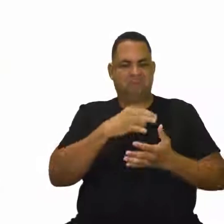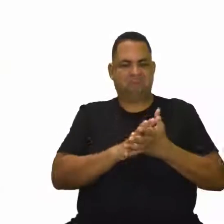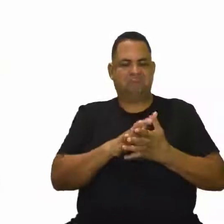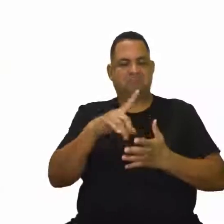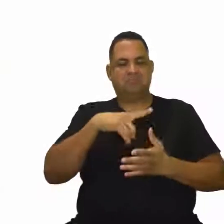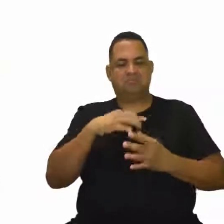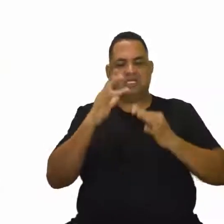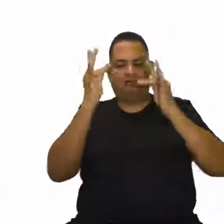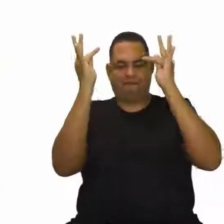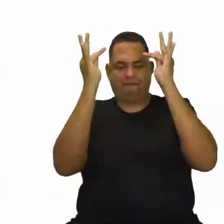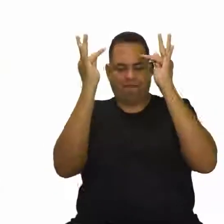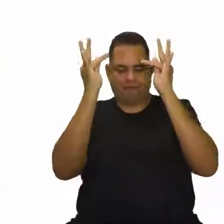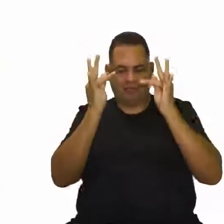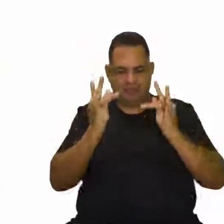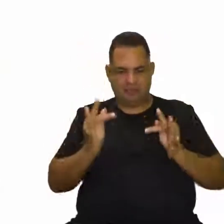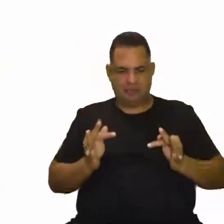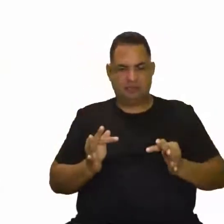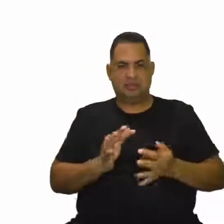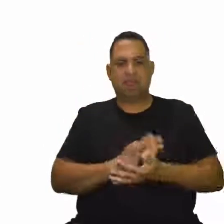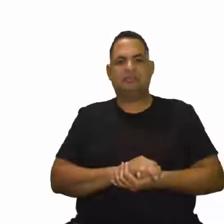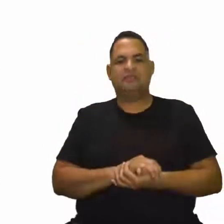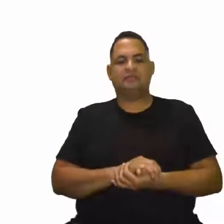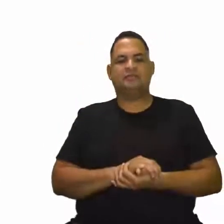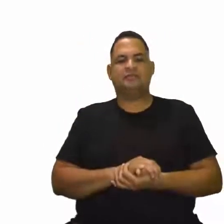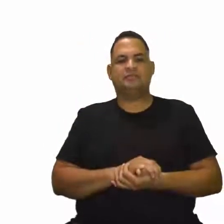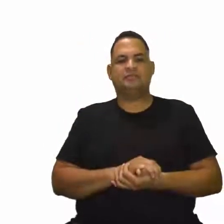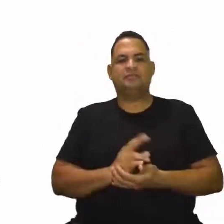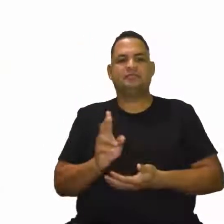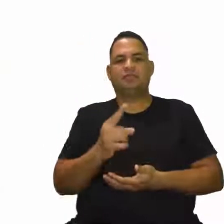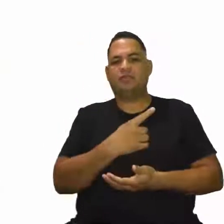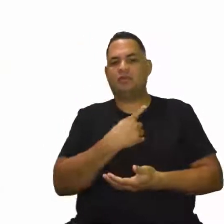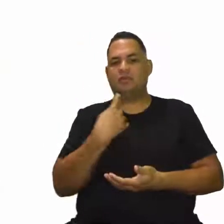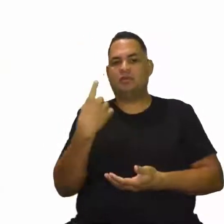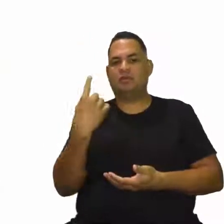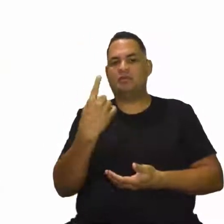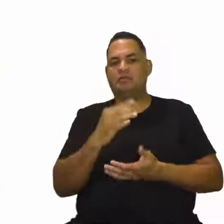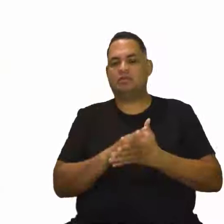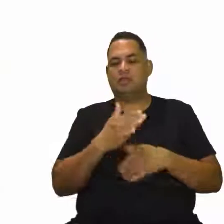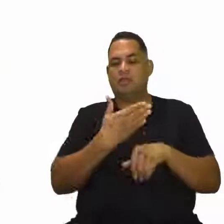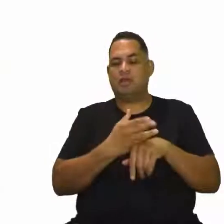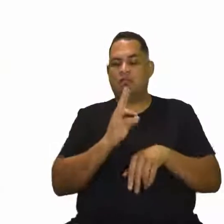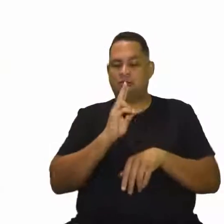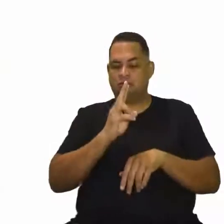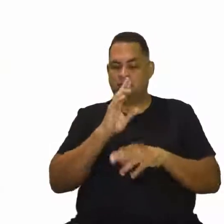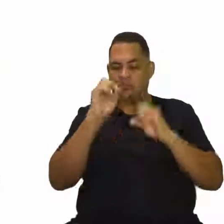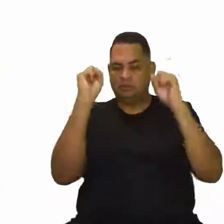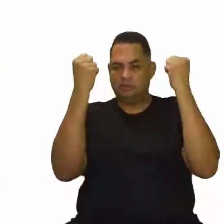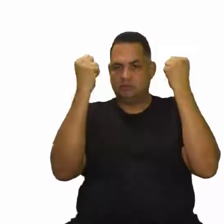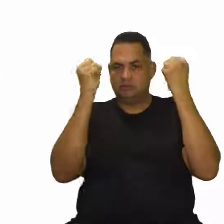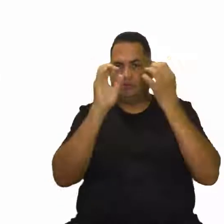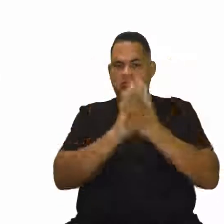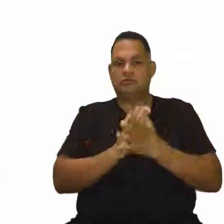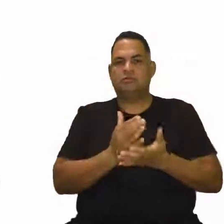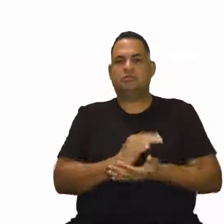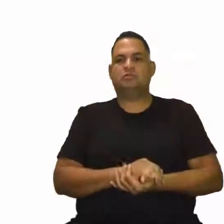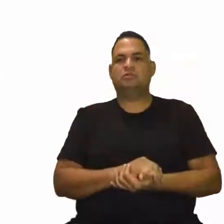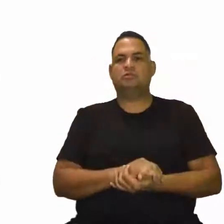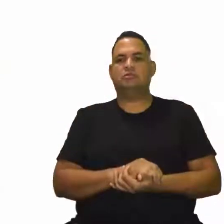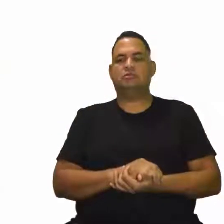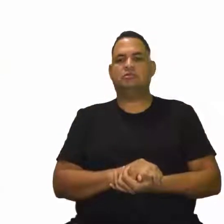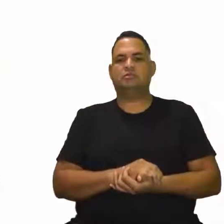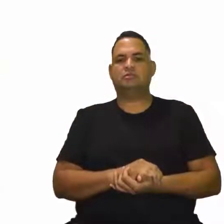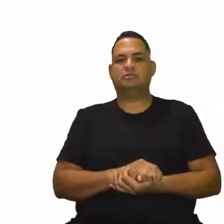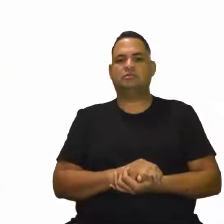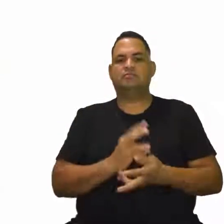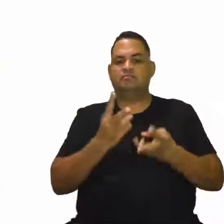mais felicidade. E isso, nós utilizamos aqui só a prática regular da atividade física do exercício físico, gente.